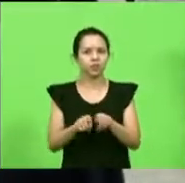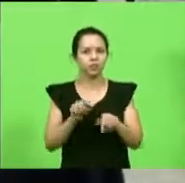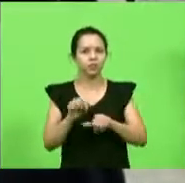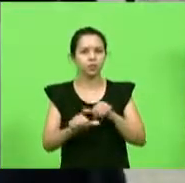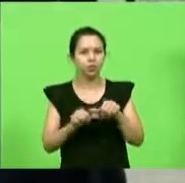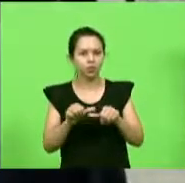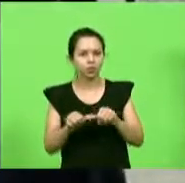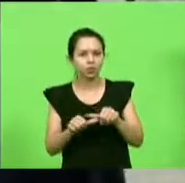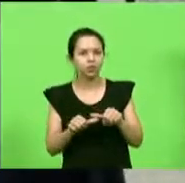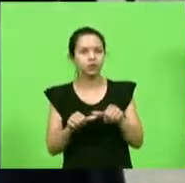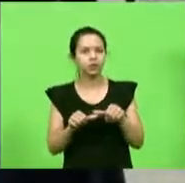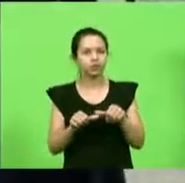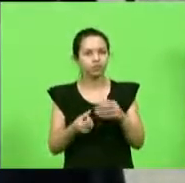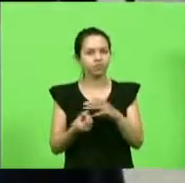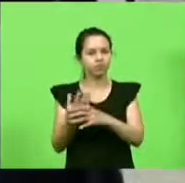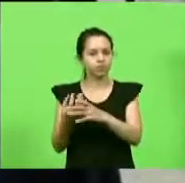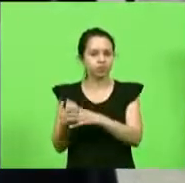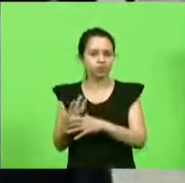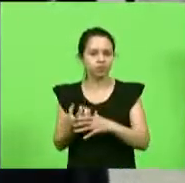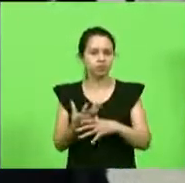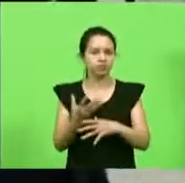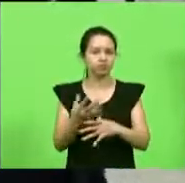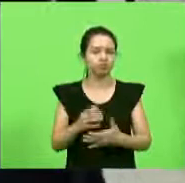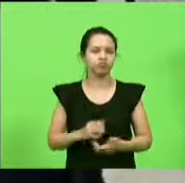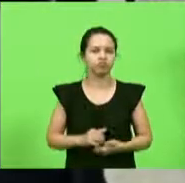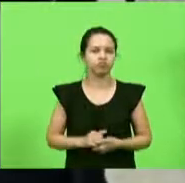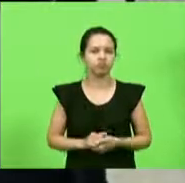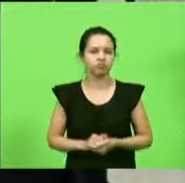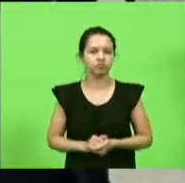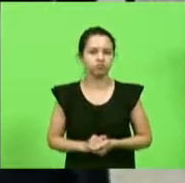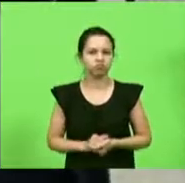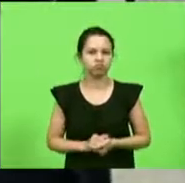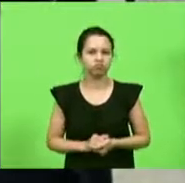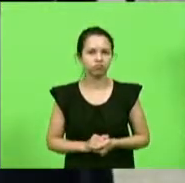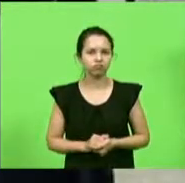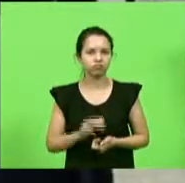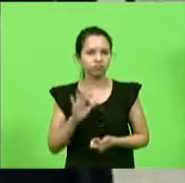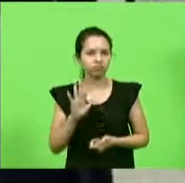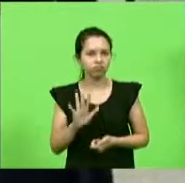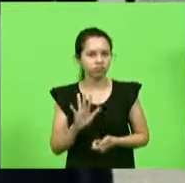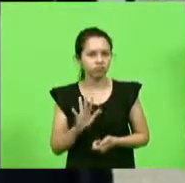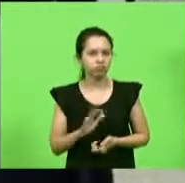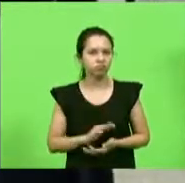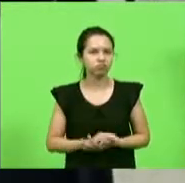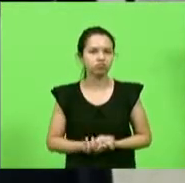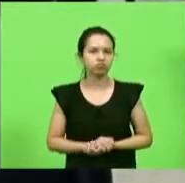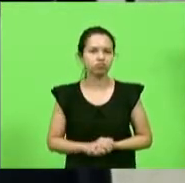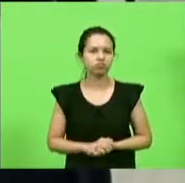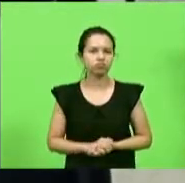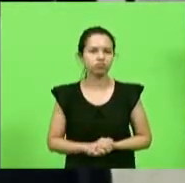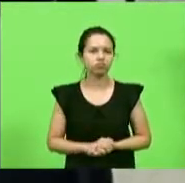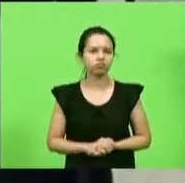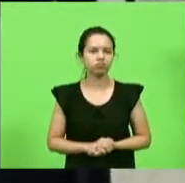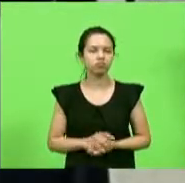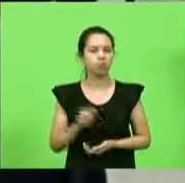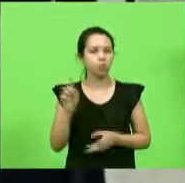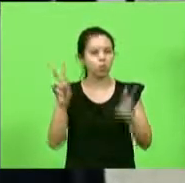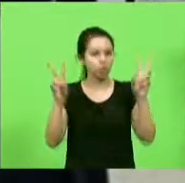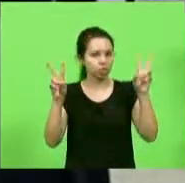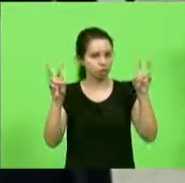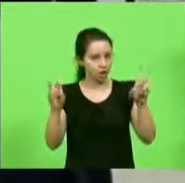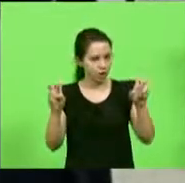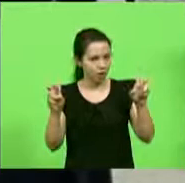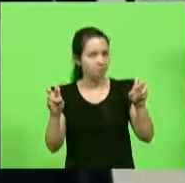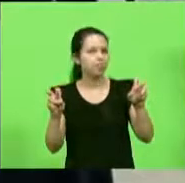é lógico a produção de uma maneira ou de outra mas é um um tema muito